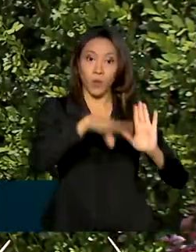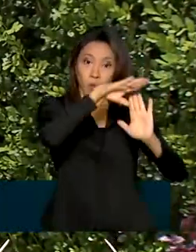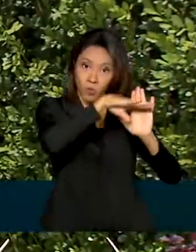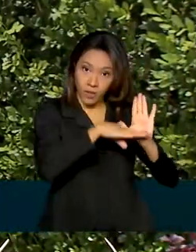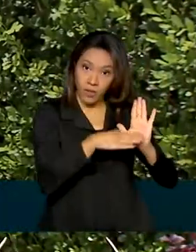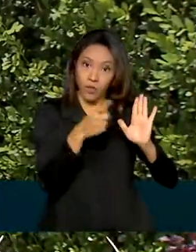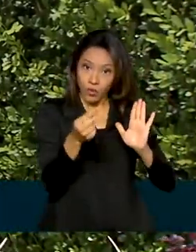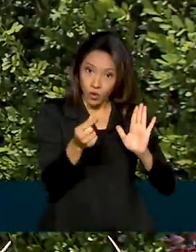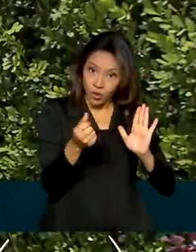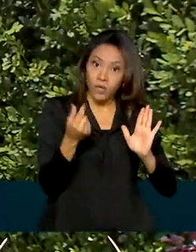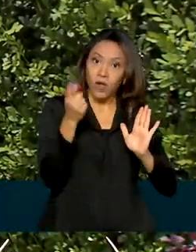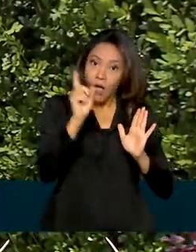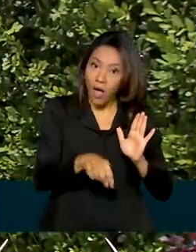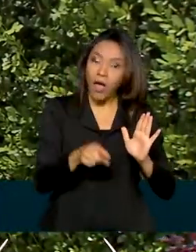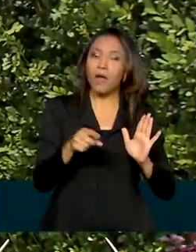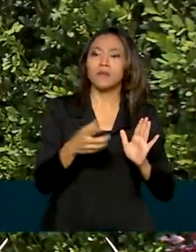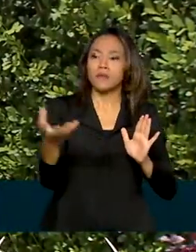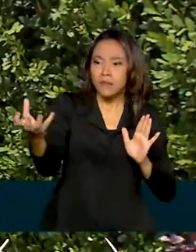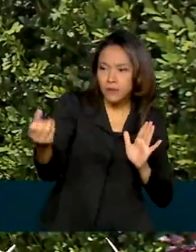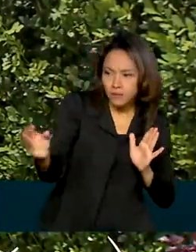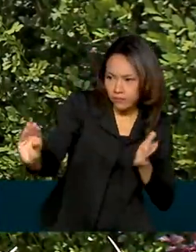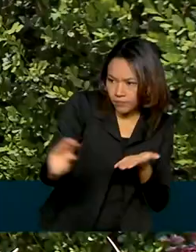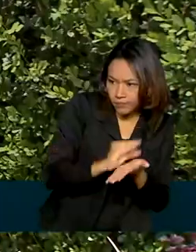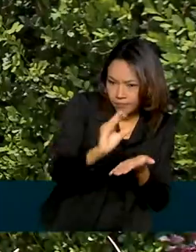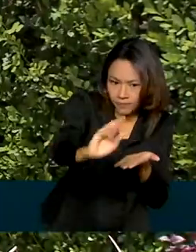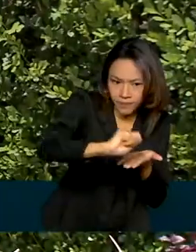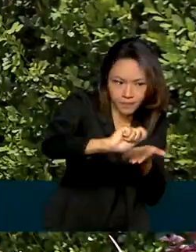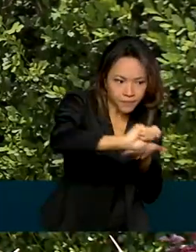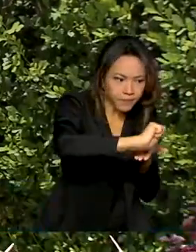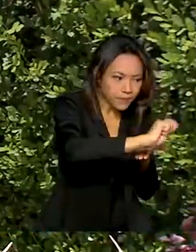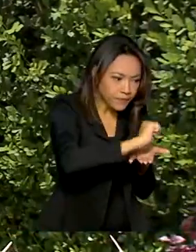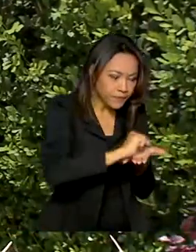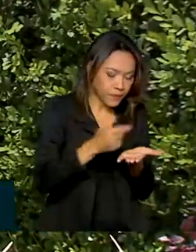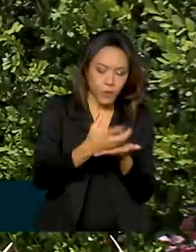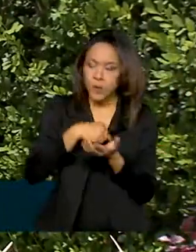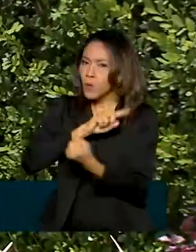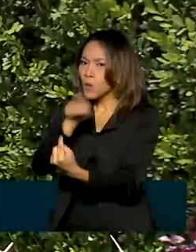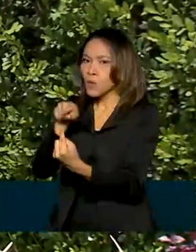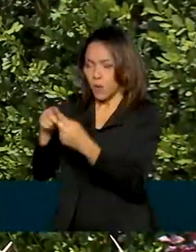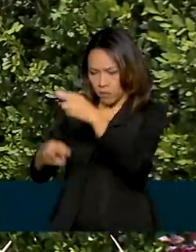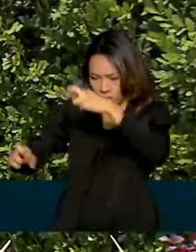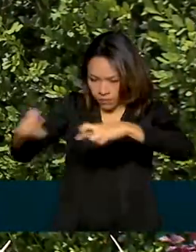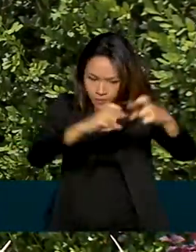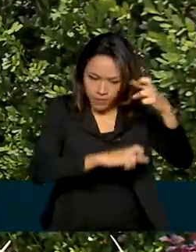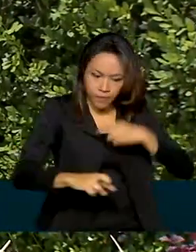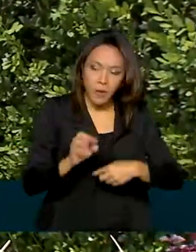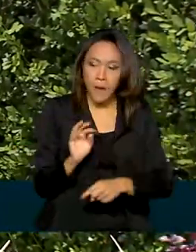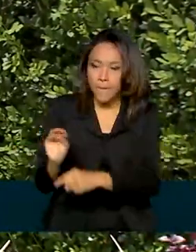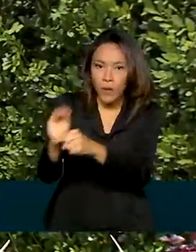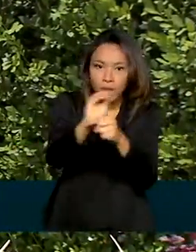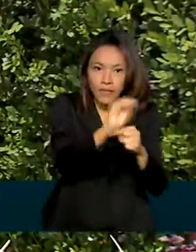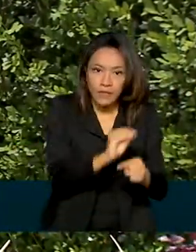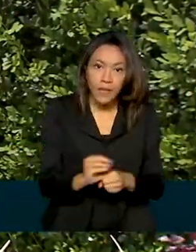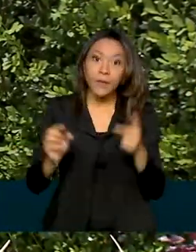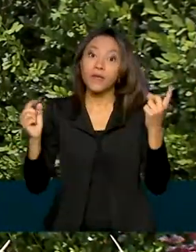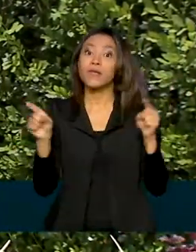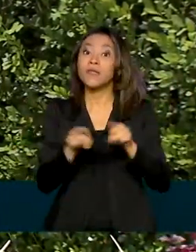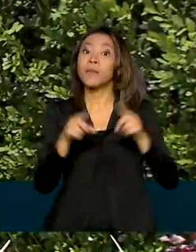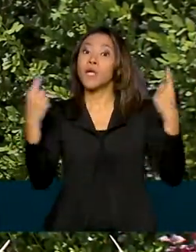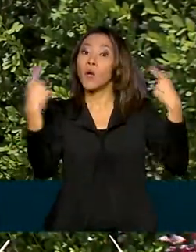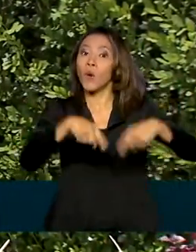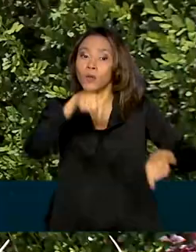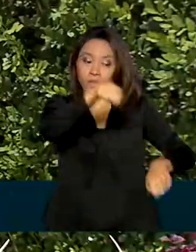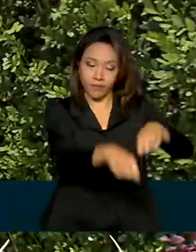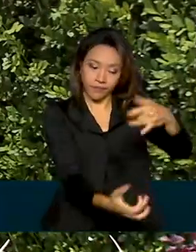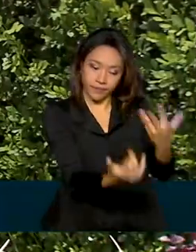são investidos pelo adotante em serviços como monitoramento, proteção, prevenção e combate a incêndios